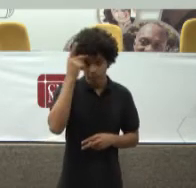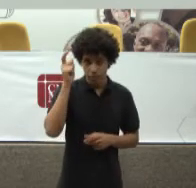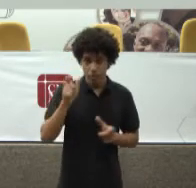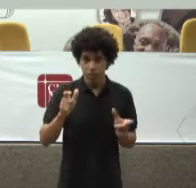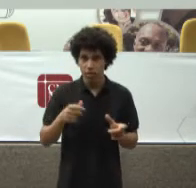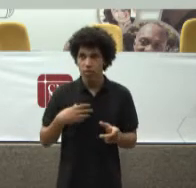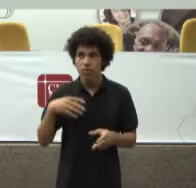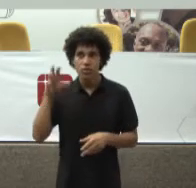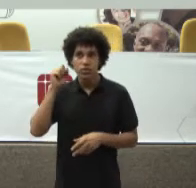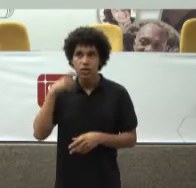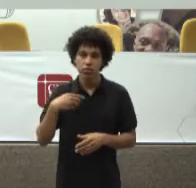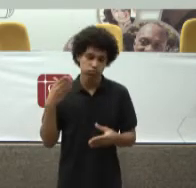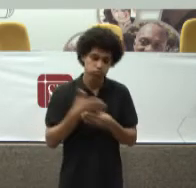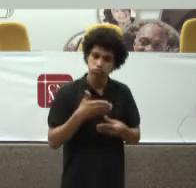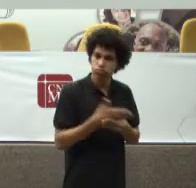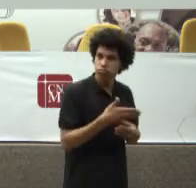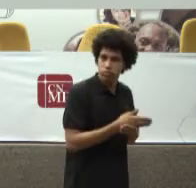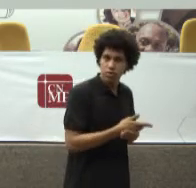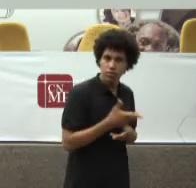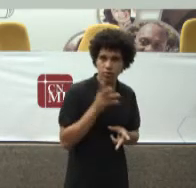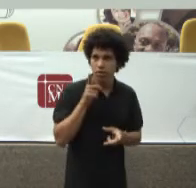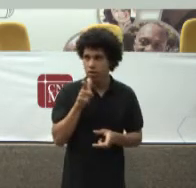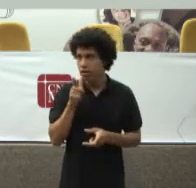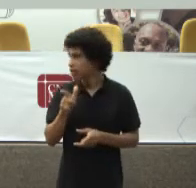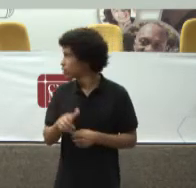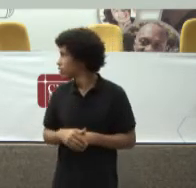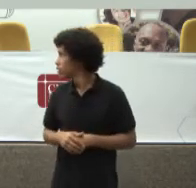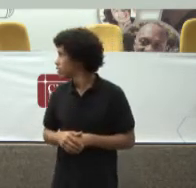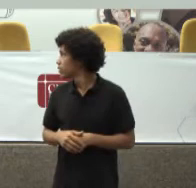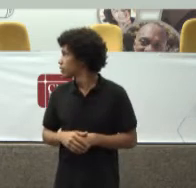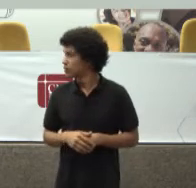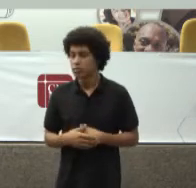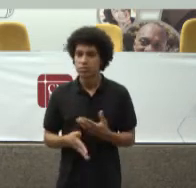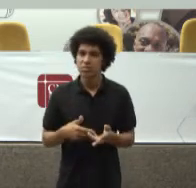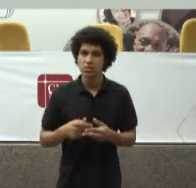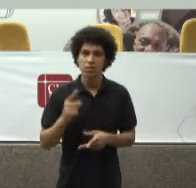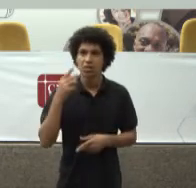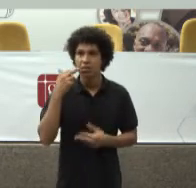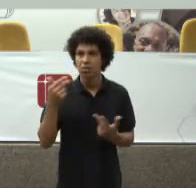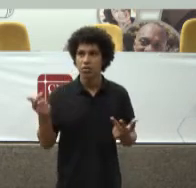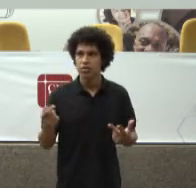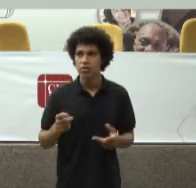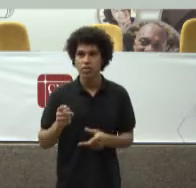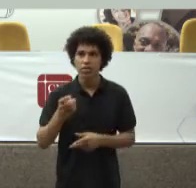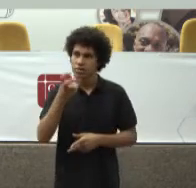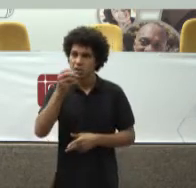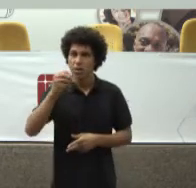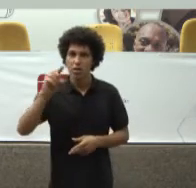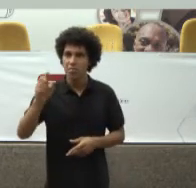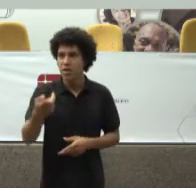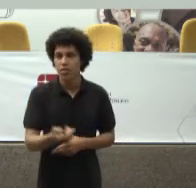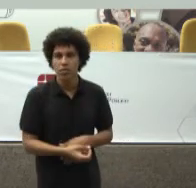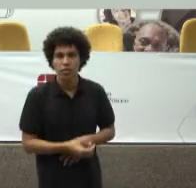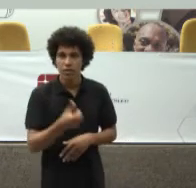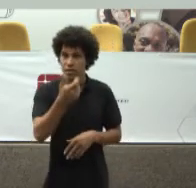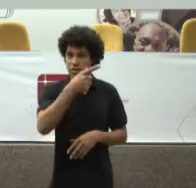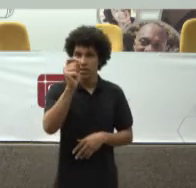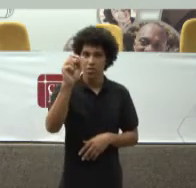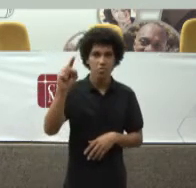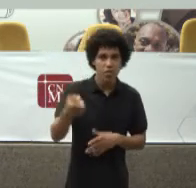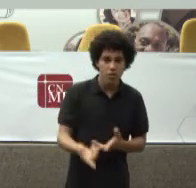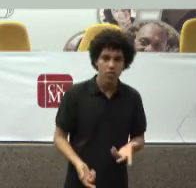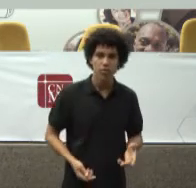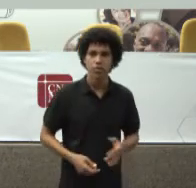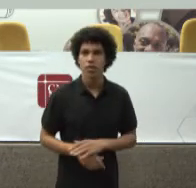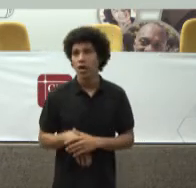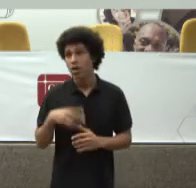denúncia Denúncia Ação penal Ação penal Quantas ações penais Você fez no mês? 50 mil 100 mil E aí eu olhava O pessoal do cível E falava Pô, mas